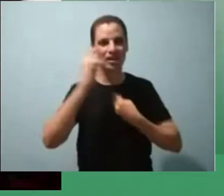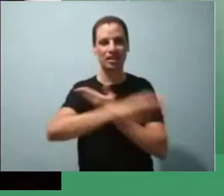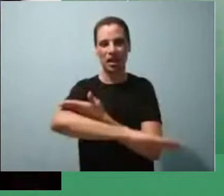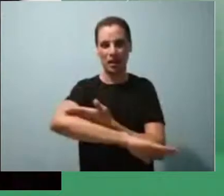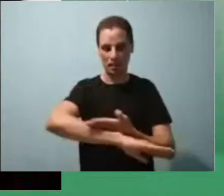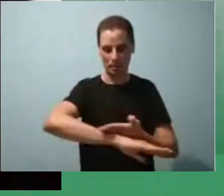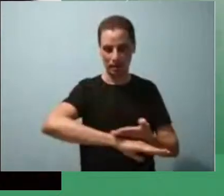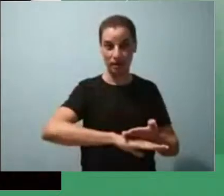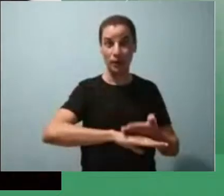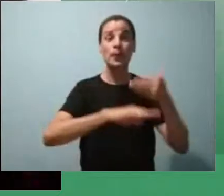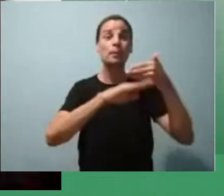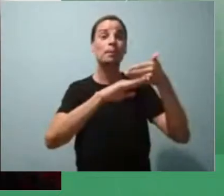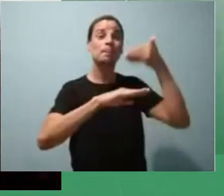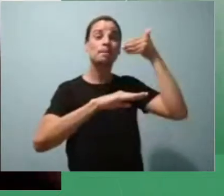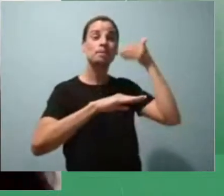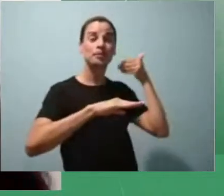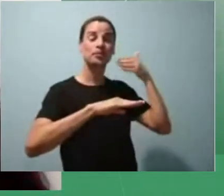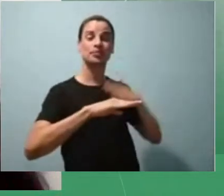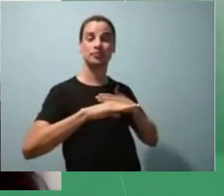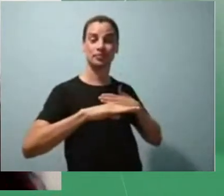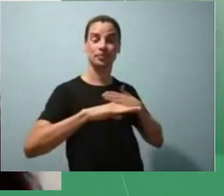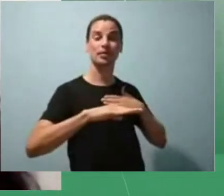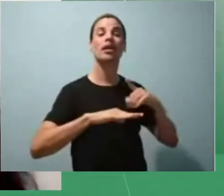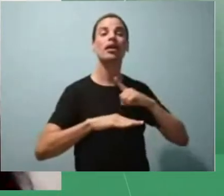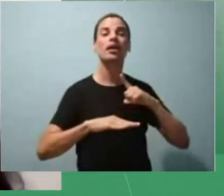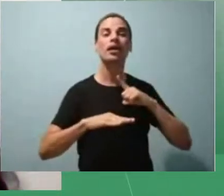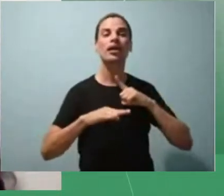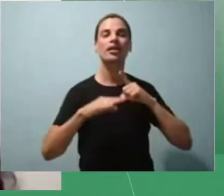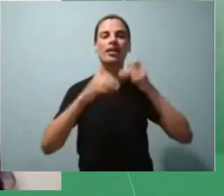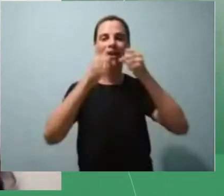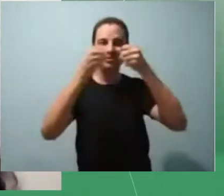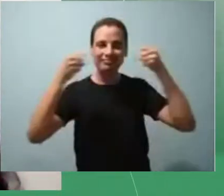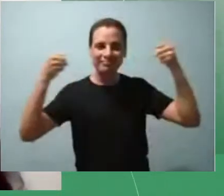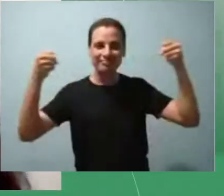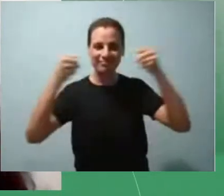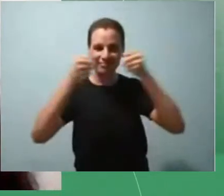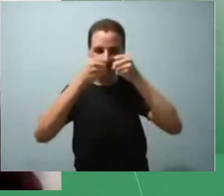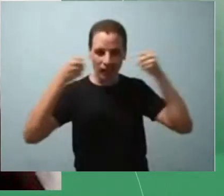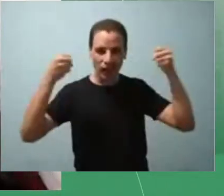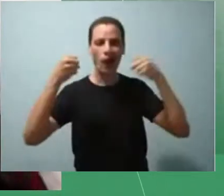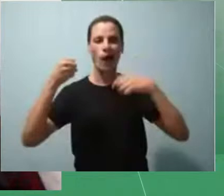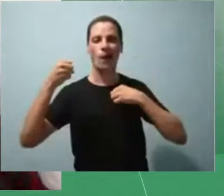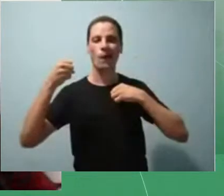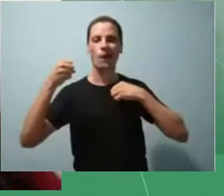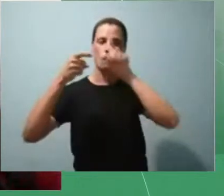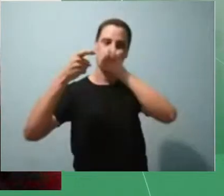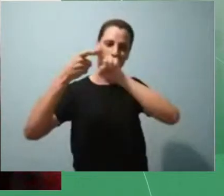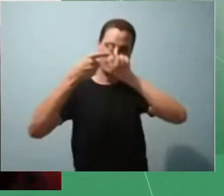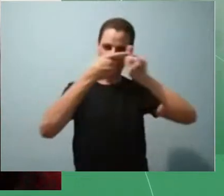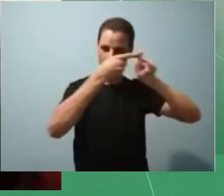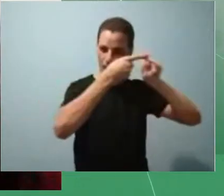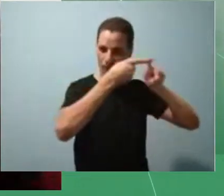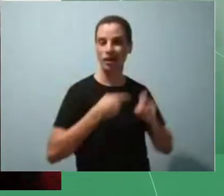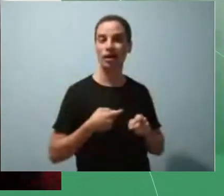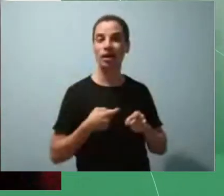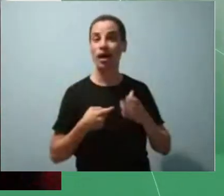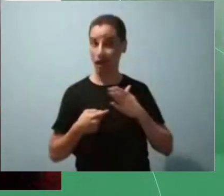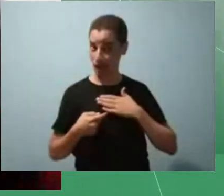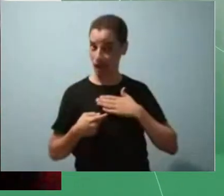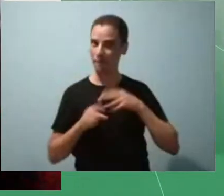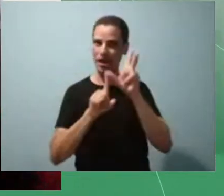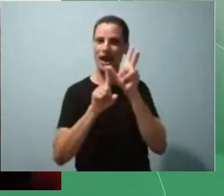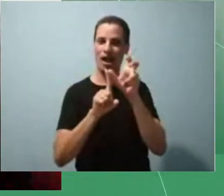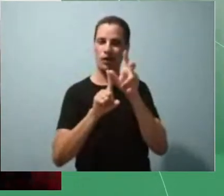Aqui atrás de mim tem um guarda-roupa, né? Então, essa é a minha audiodescrição.